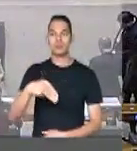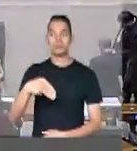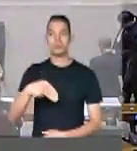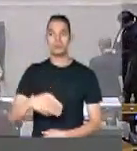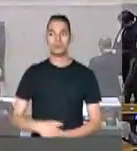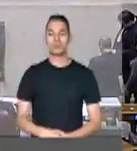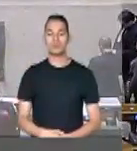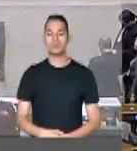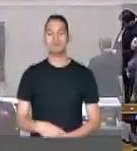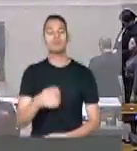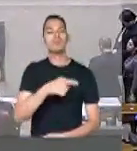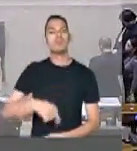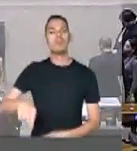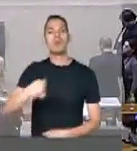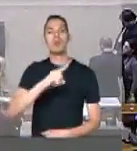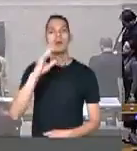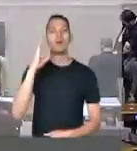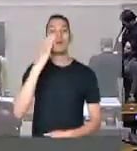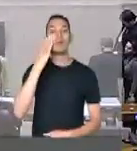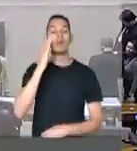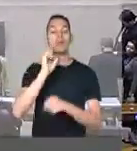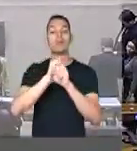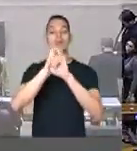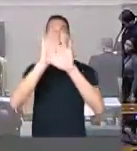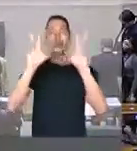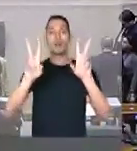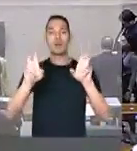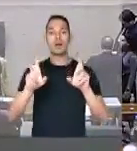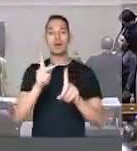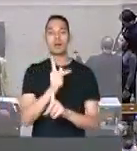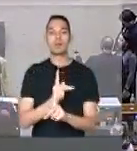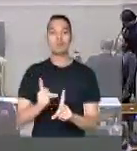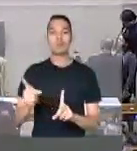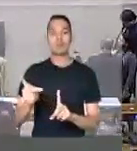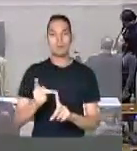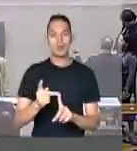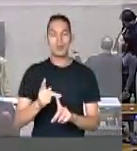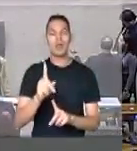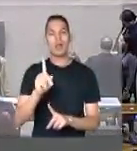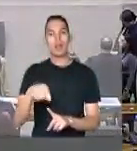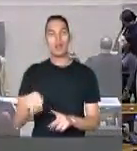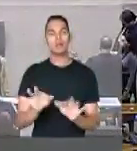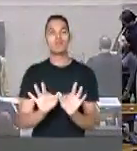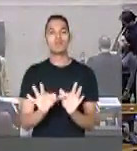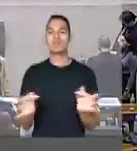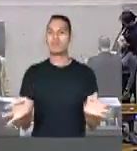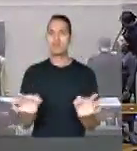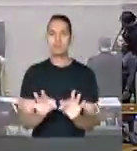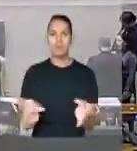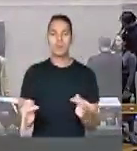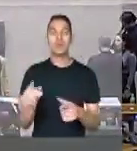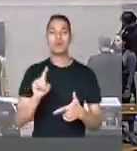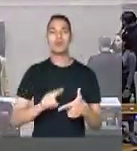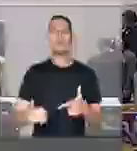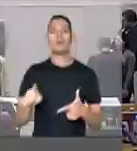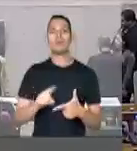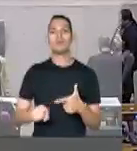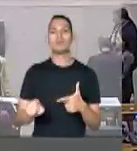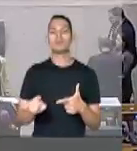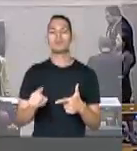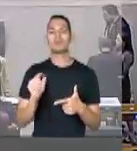Para nós entendermos a questão da Previdência é simples. O problema